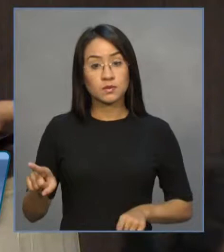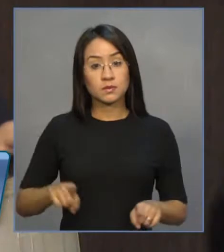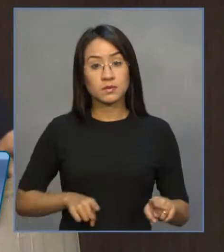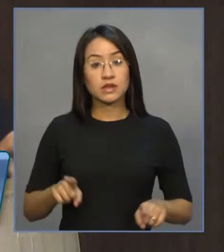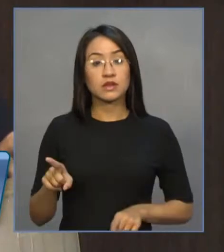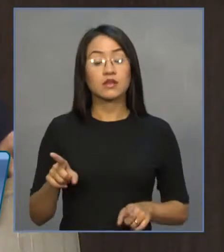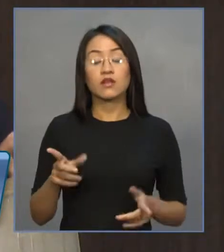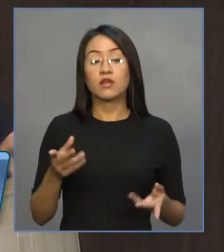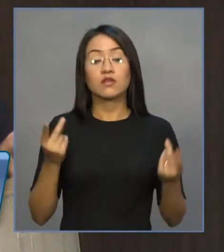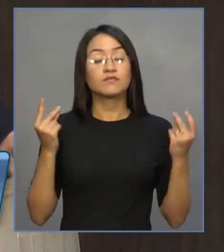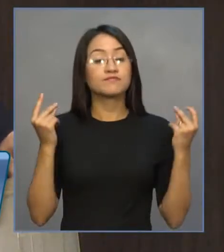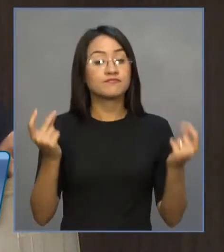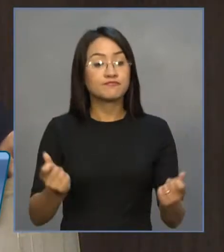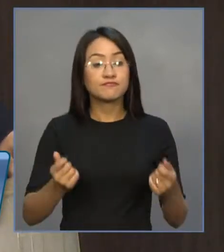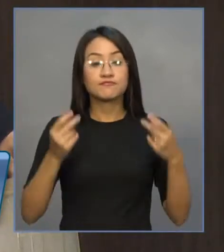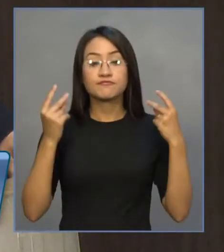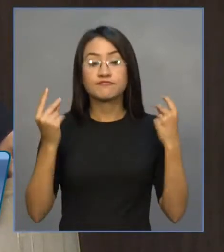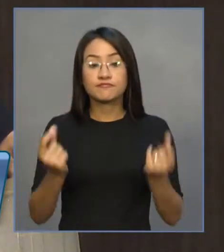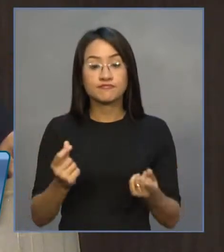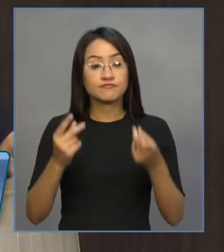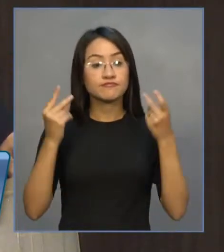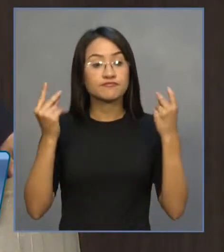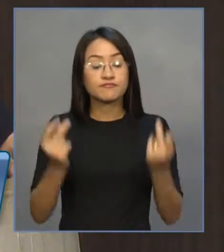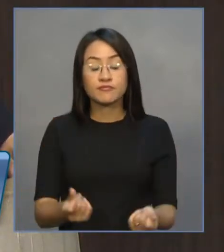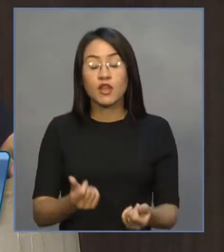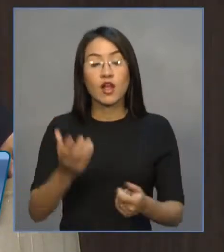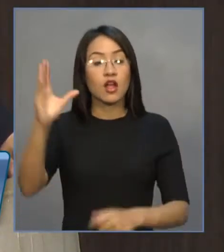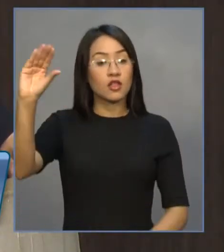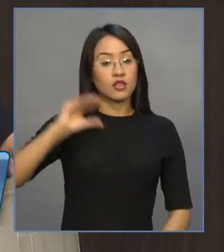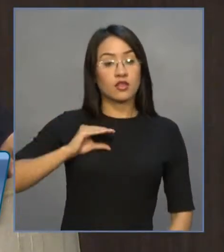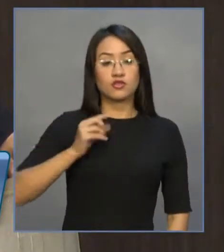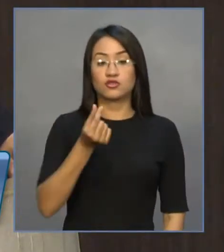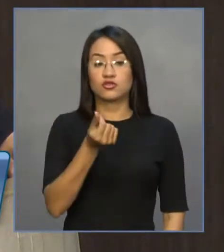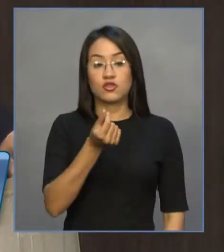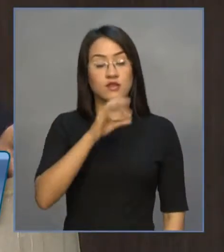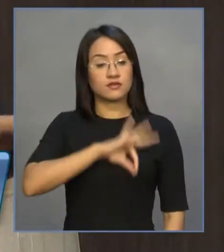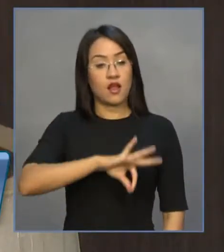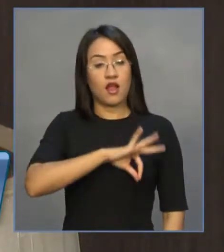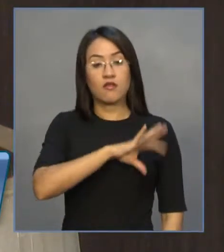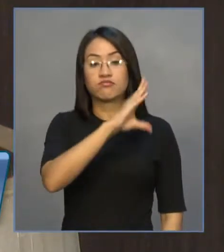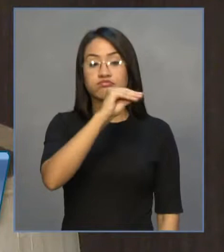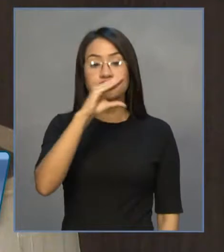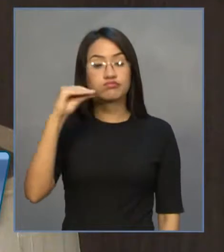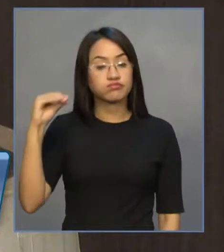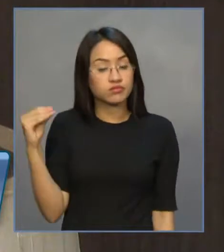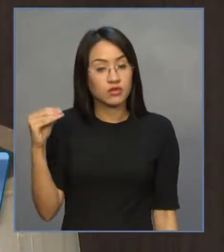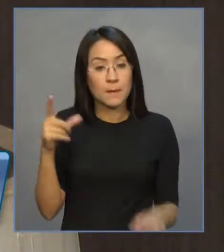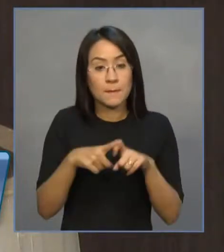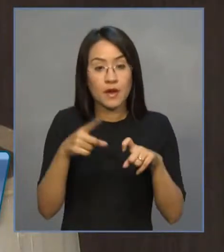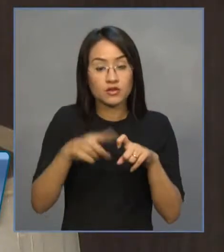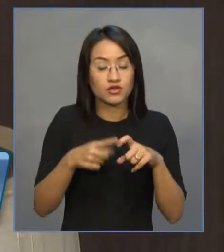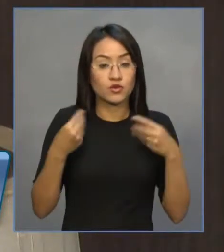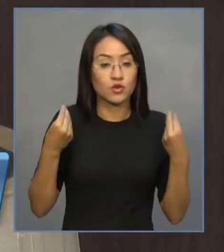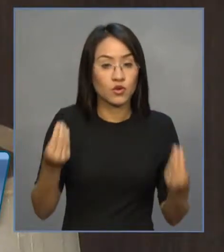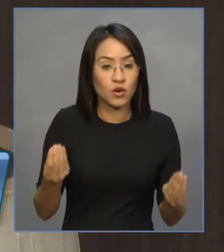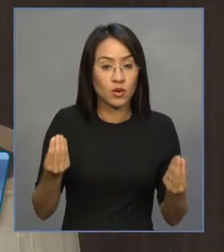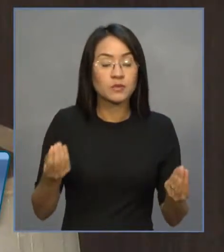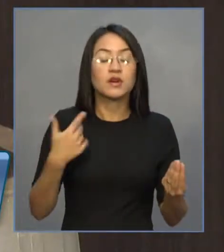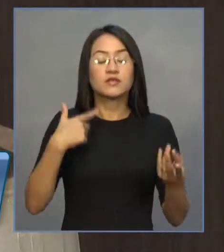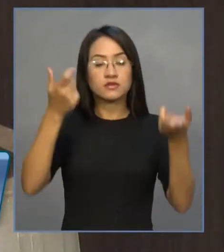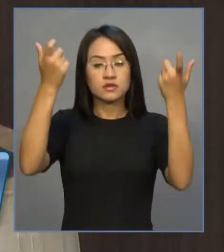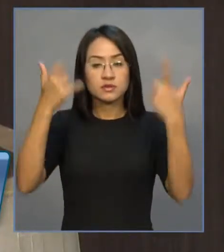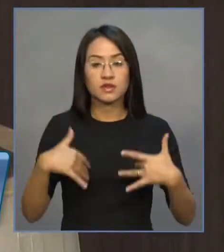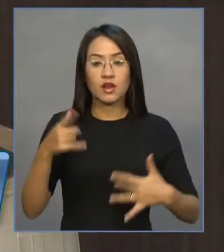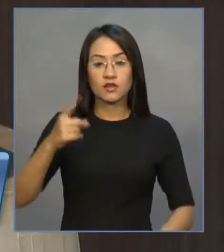Estão, em todo o país, pipocando essa crise na saúde. Primeiro, eu queria dizer, bem claro, para a sociedade cearense,